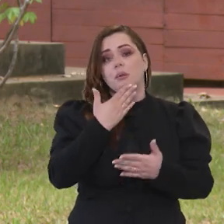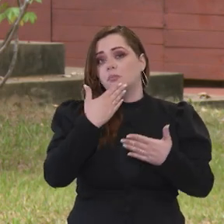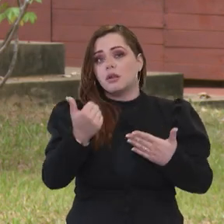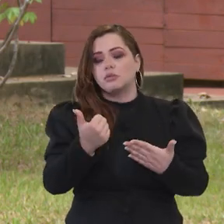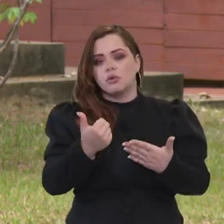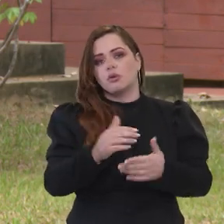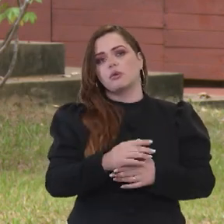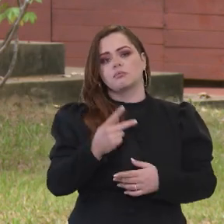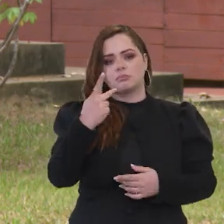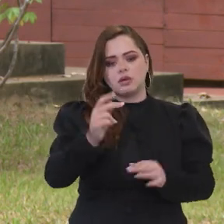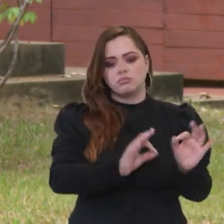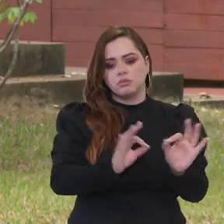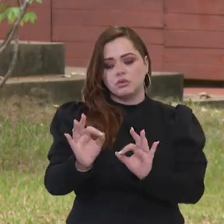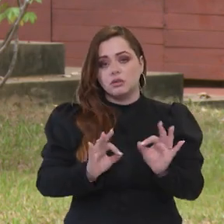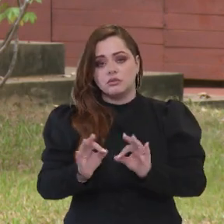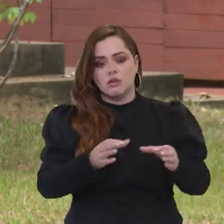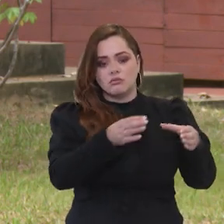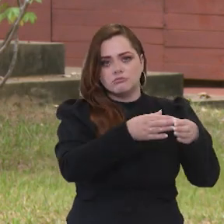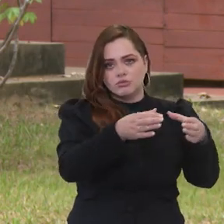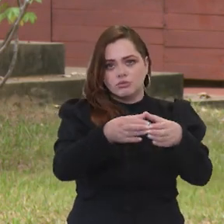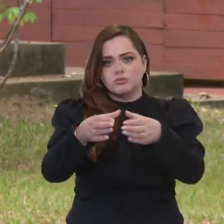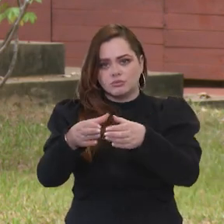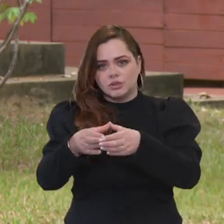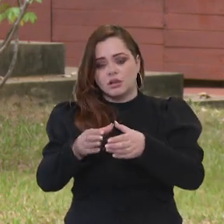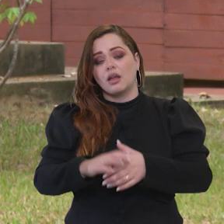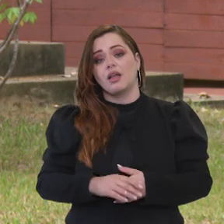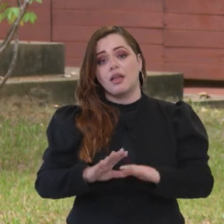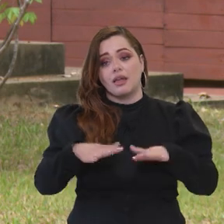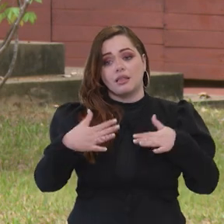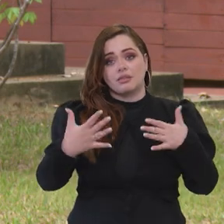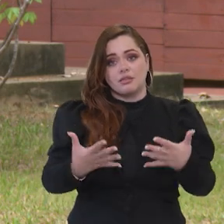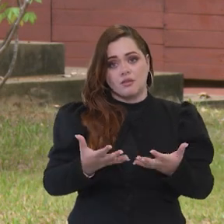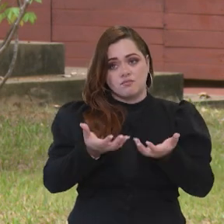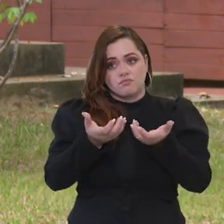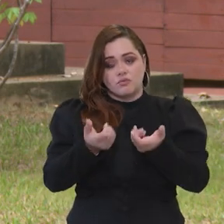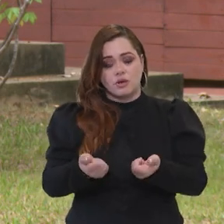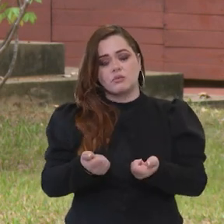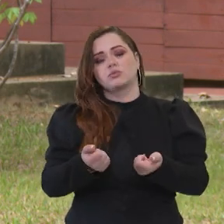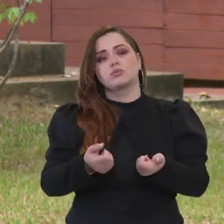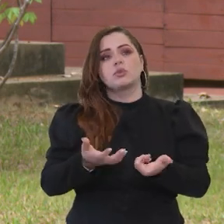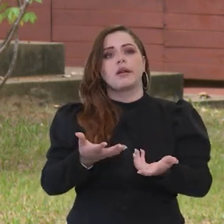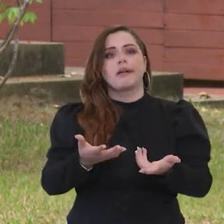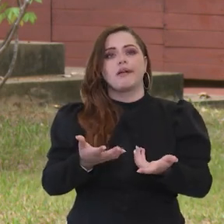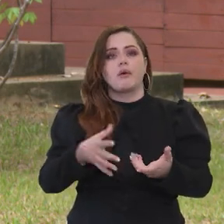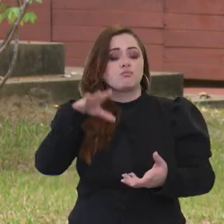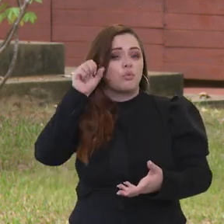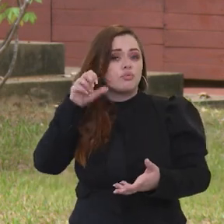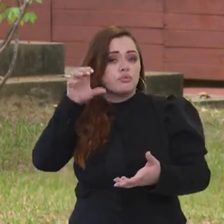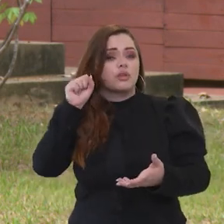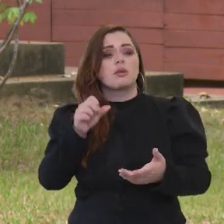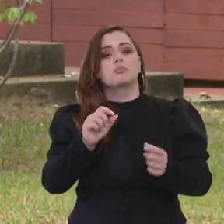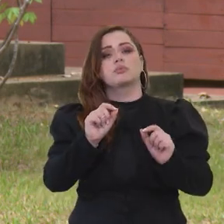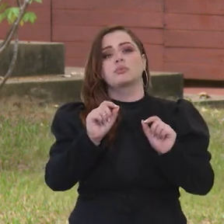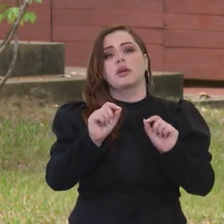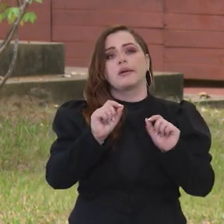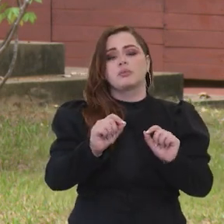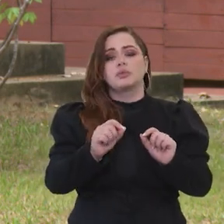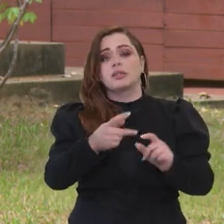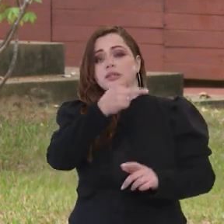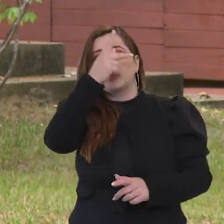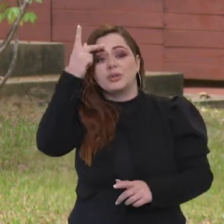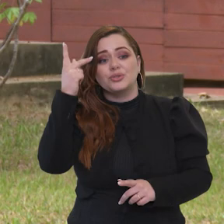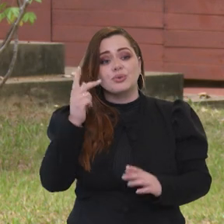melhorias eram feitas nesses condomínios. Então, nós fomos pegando essas... E também ouvindo muito as